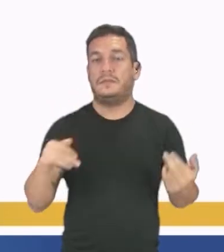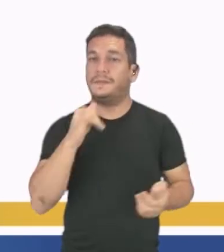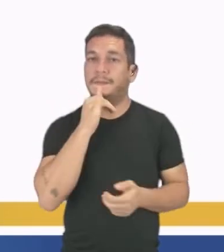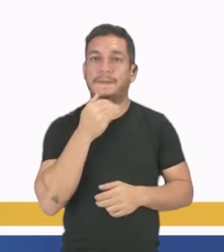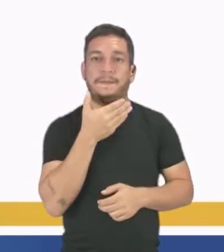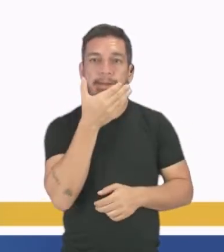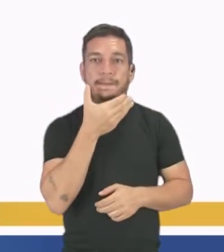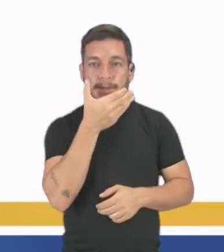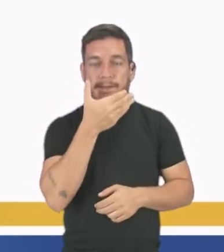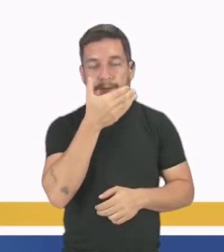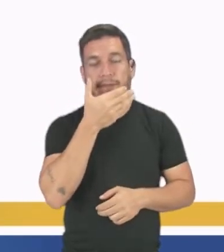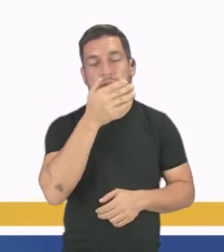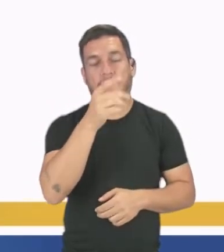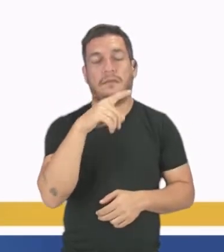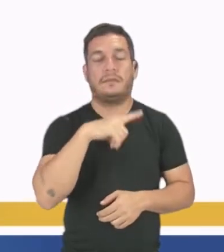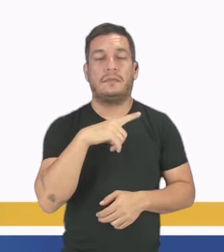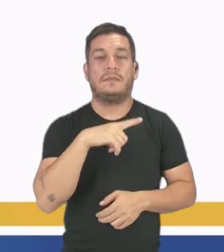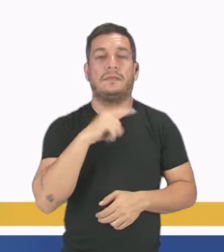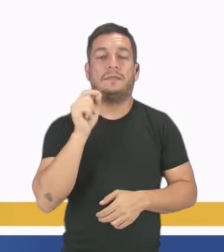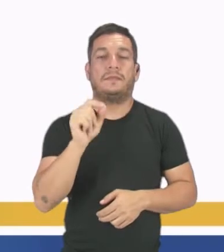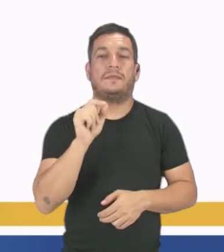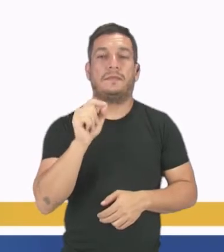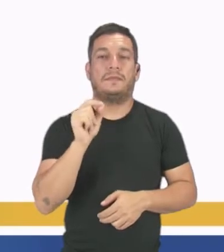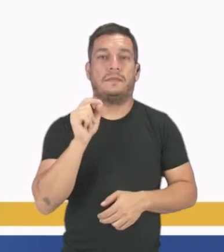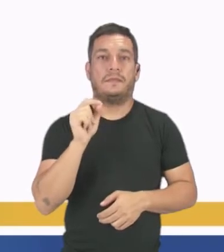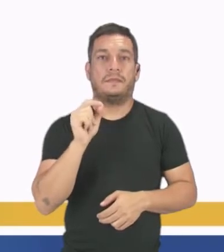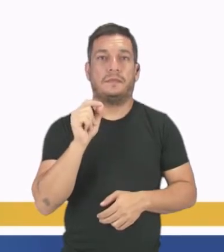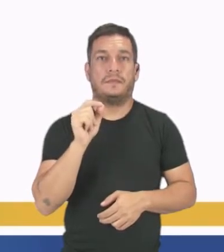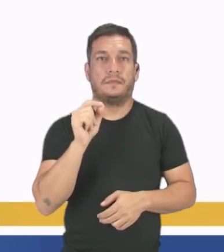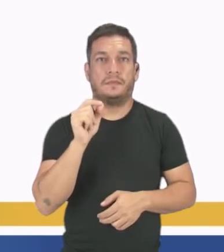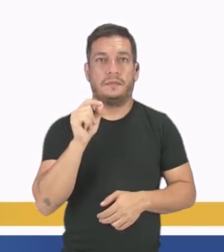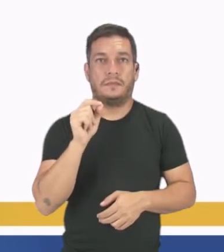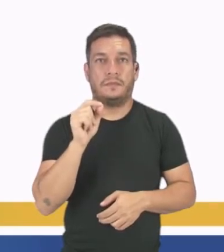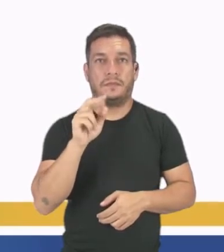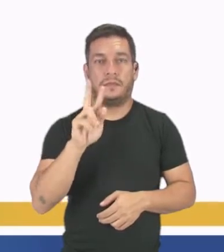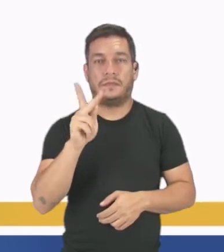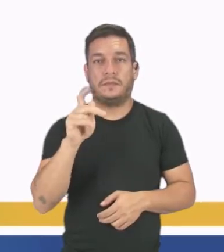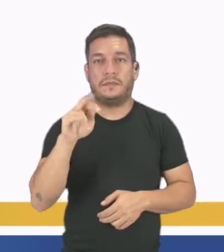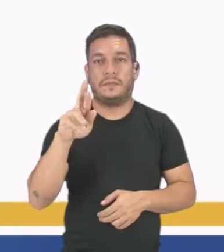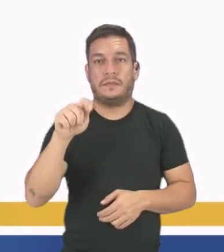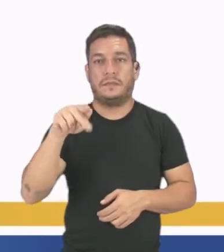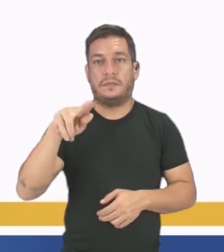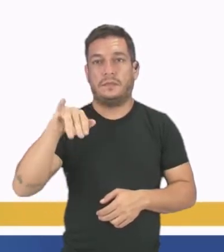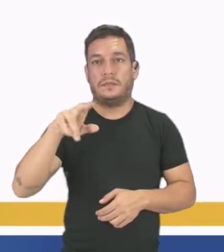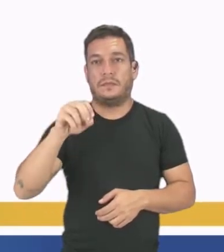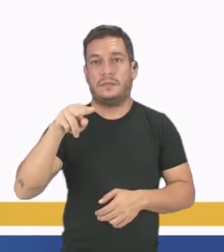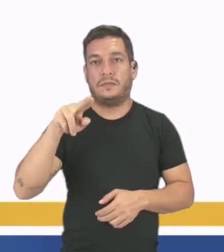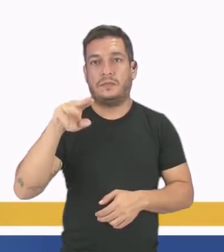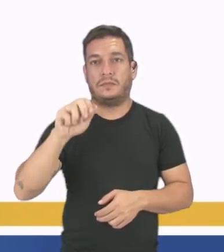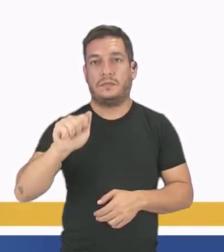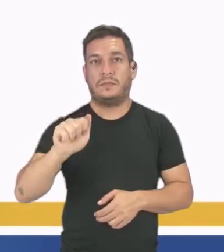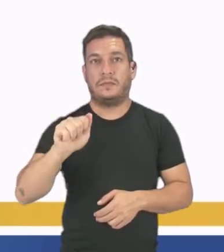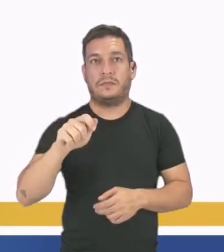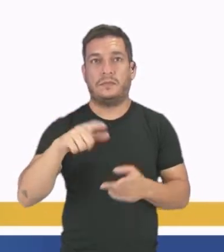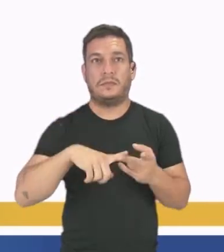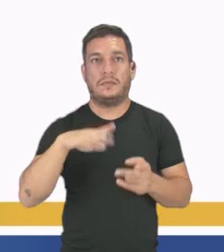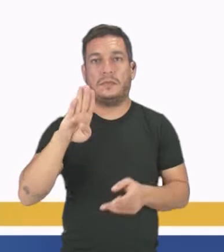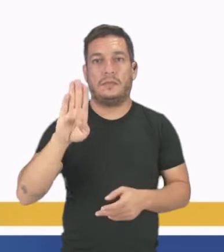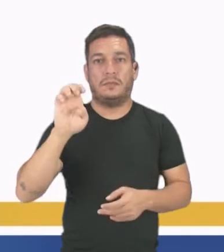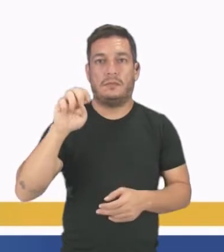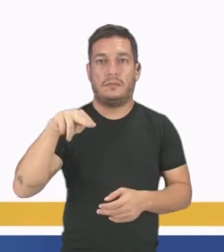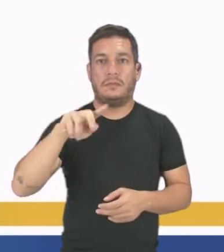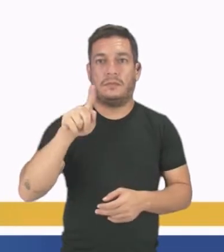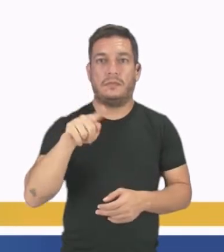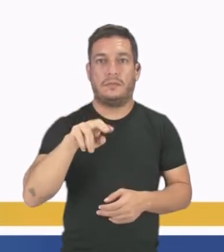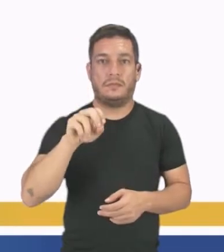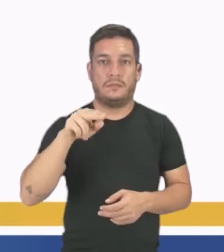da maçã, que é quando nós temos a convenção da hidroquinona em benzoquinona.